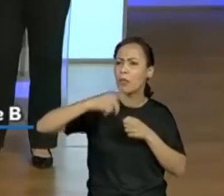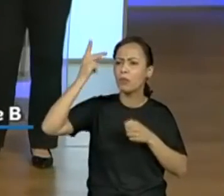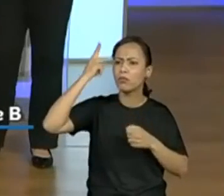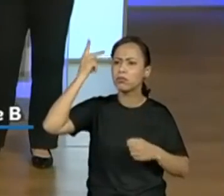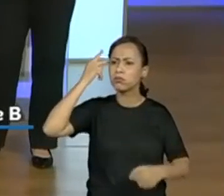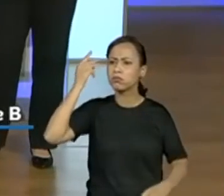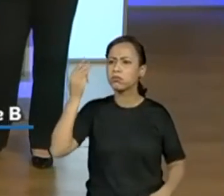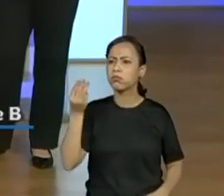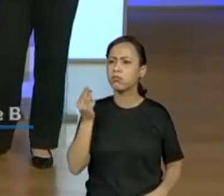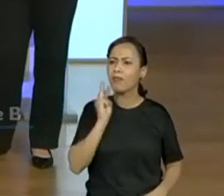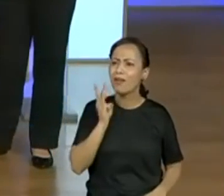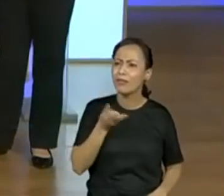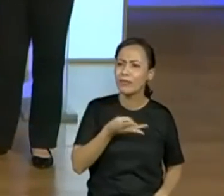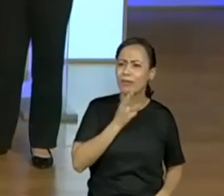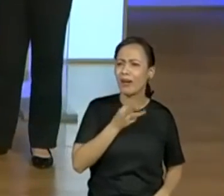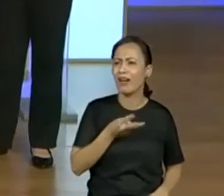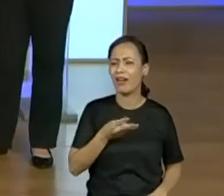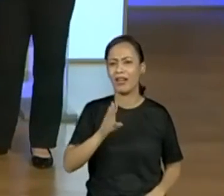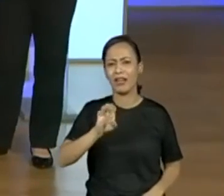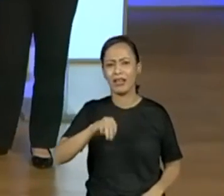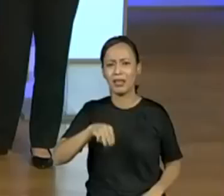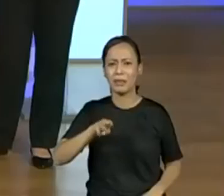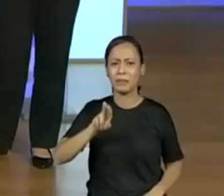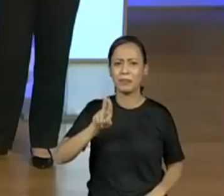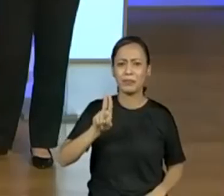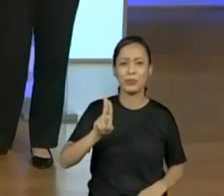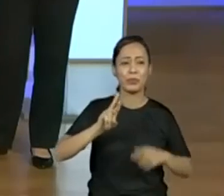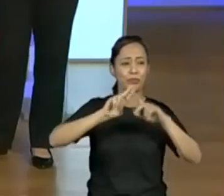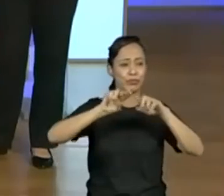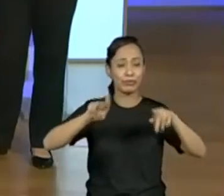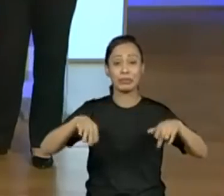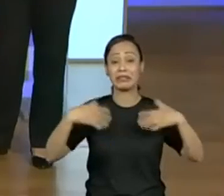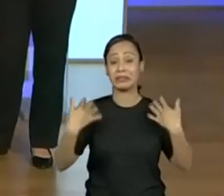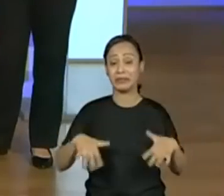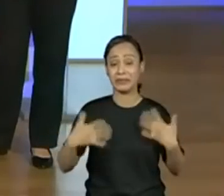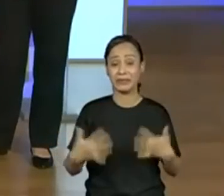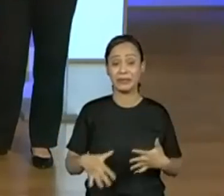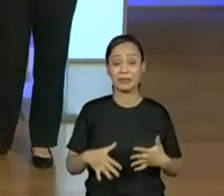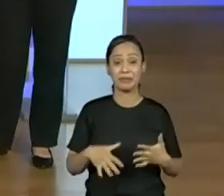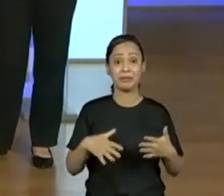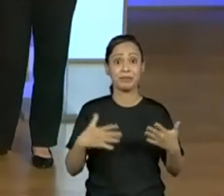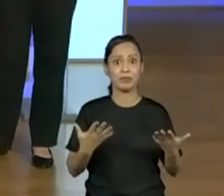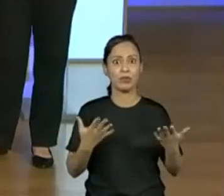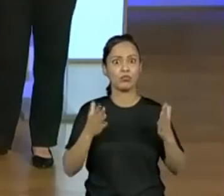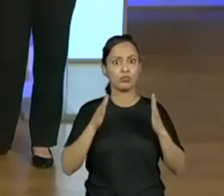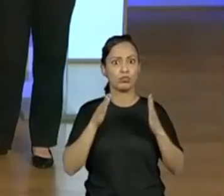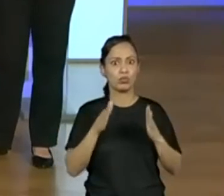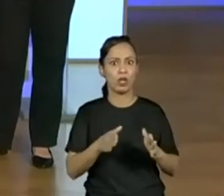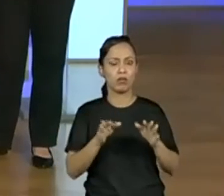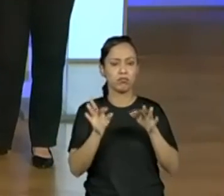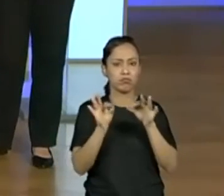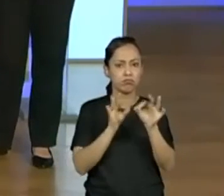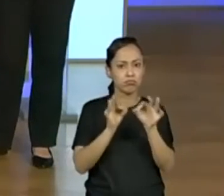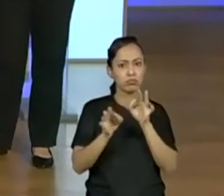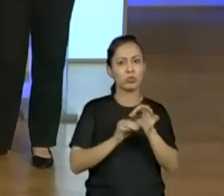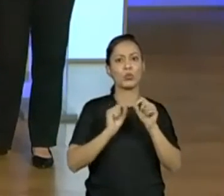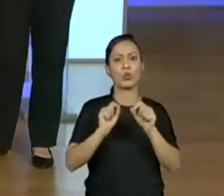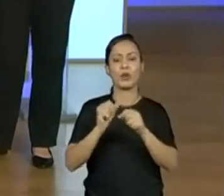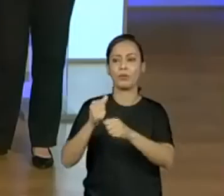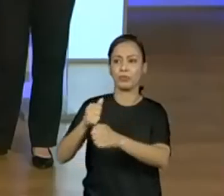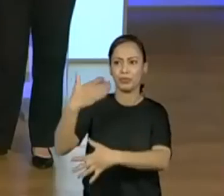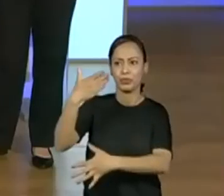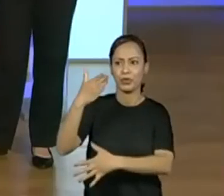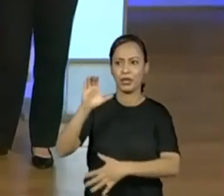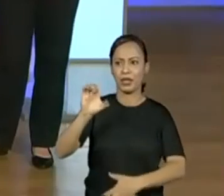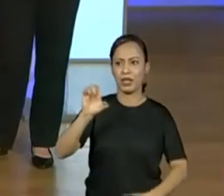vamos para a nossa aula de hoje? Vamos sim. E tem, o professor Gledson já apontou ali que a gente vai falar sobre sequências